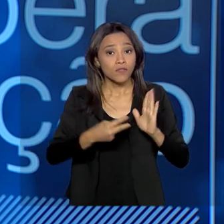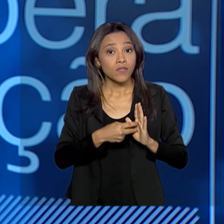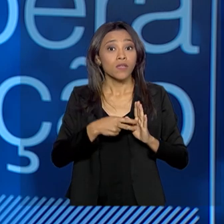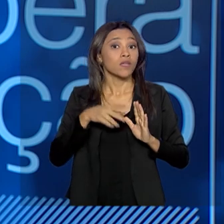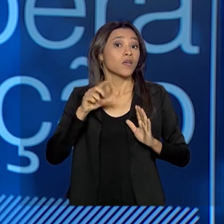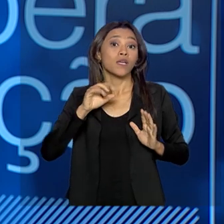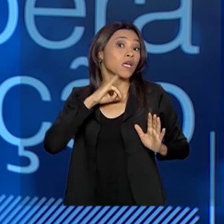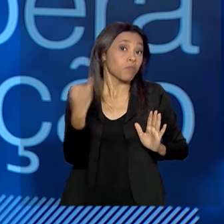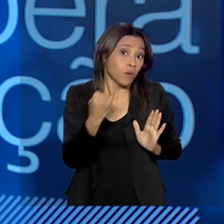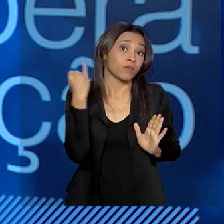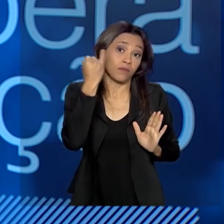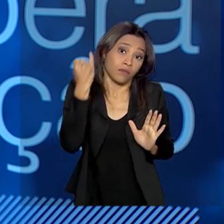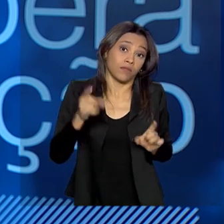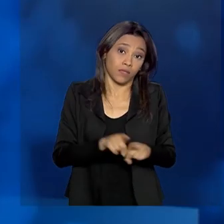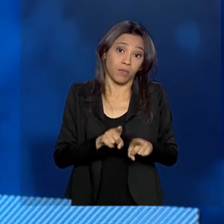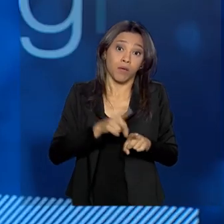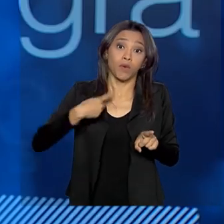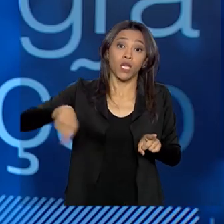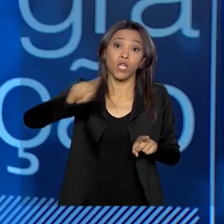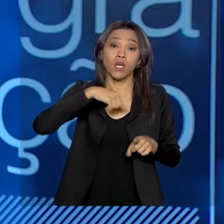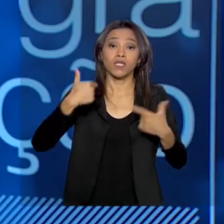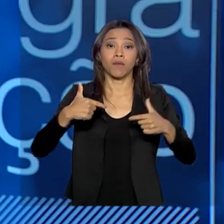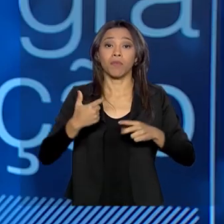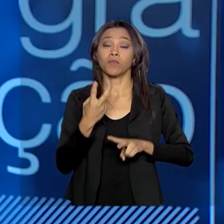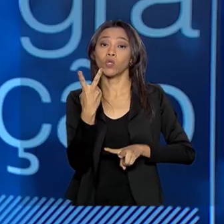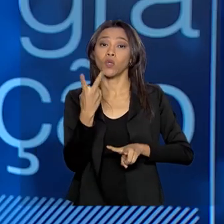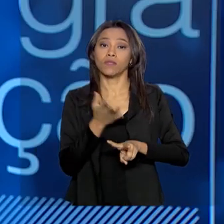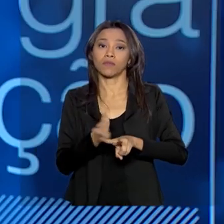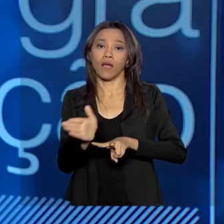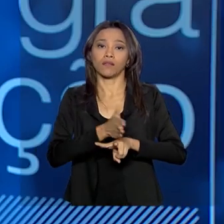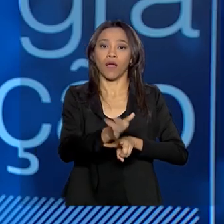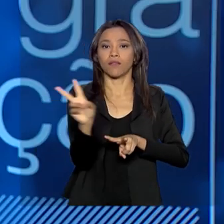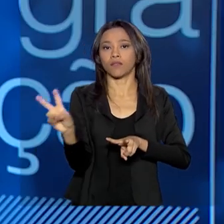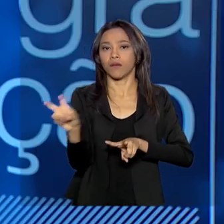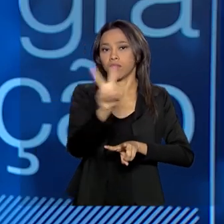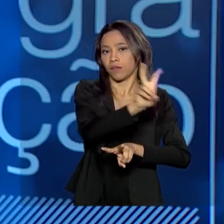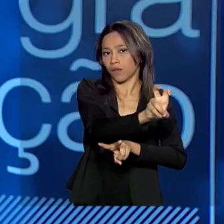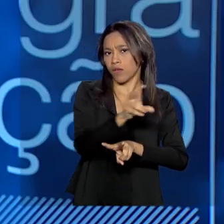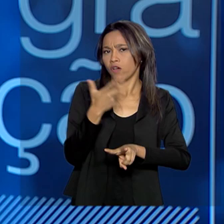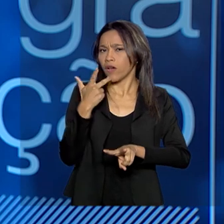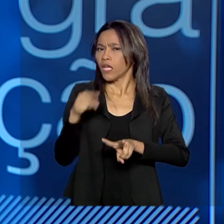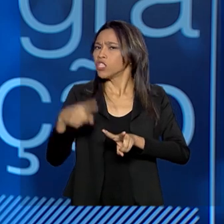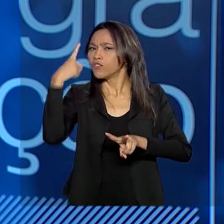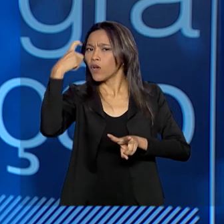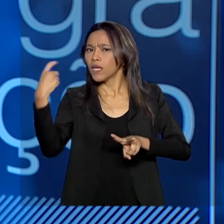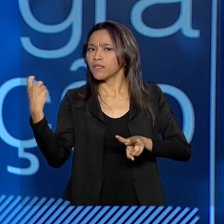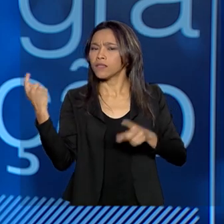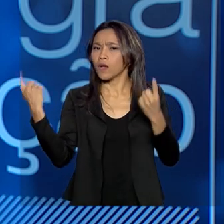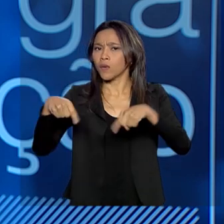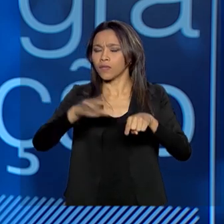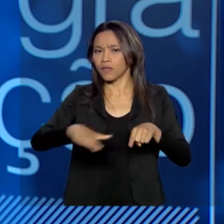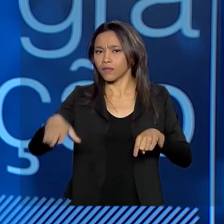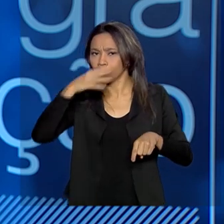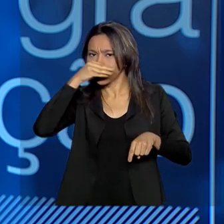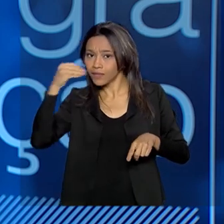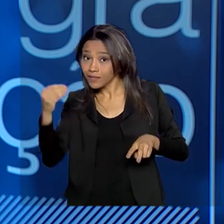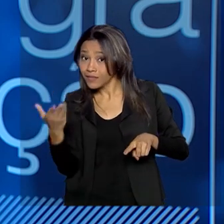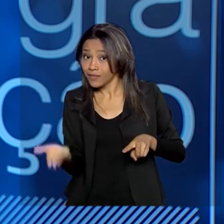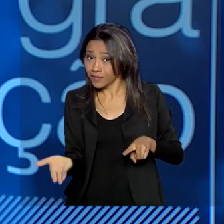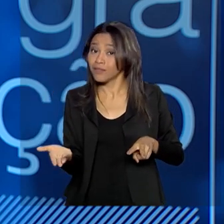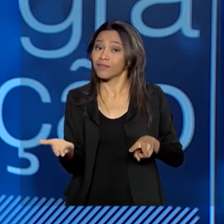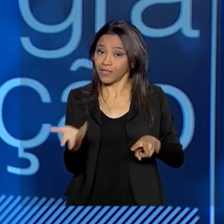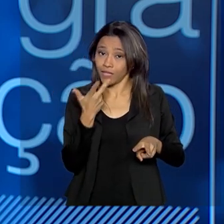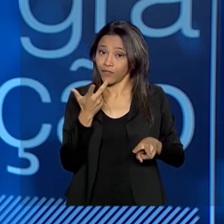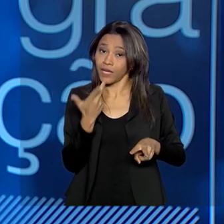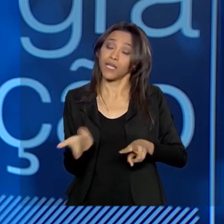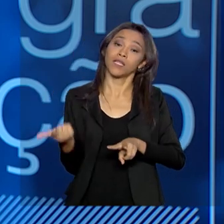isso sociedade. Porque nós trabalhamos dois temas, veja que eu falei em dois temas. Eu falei de violência contra a criança e o adolescente, num primeiro